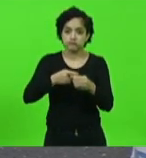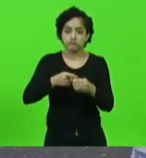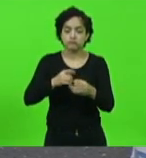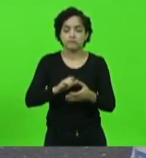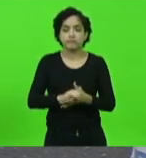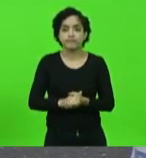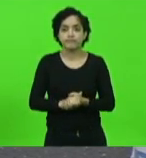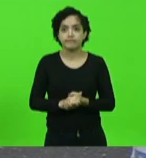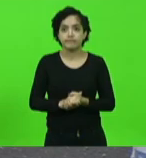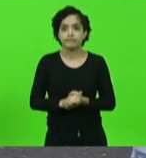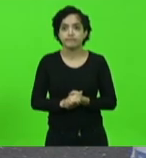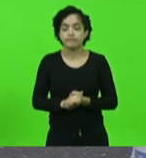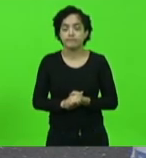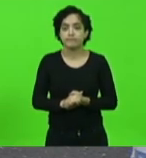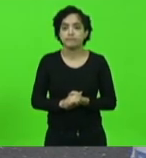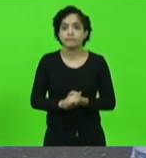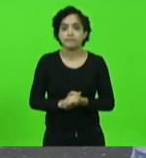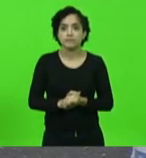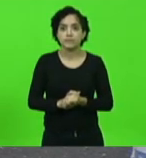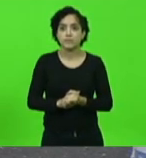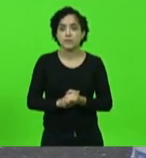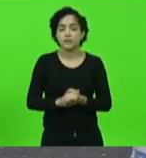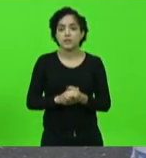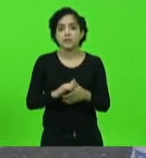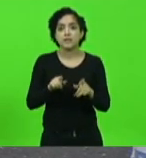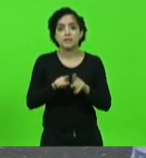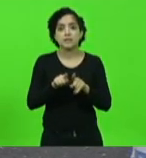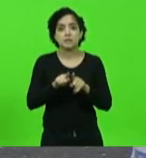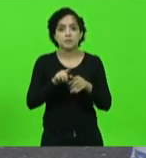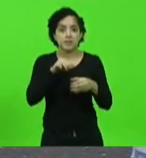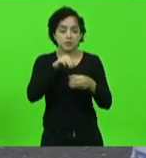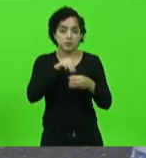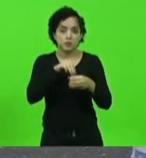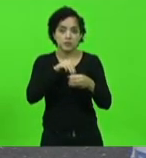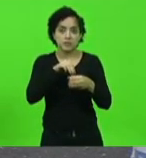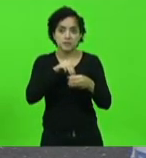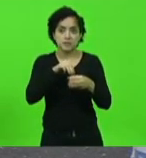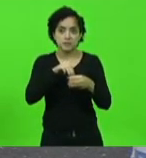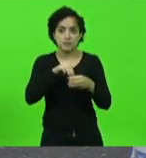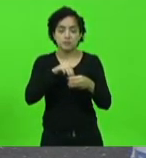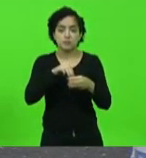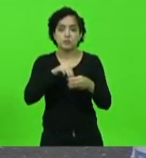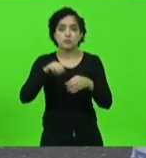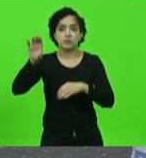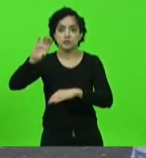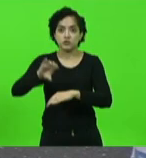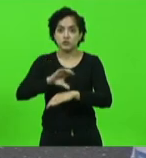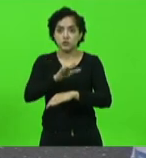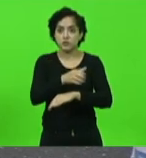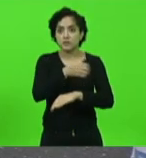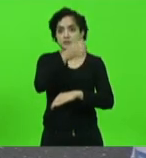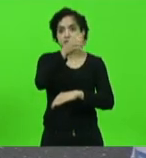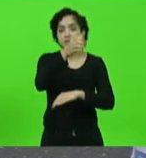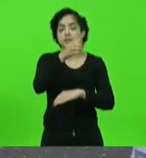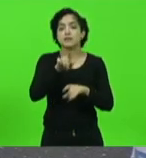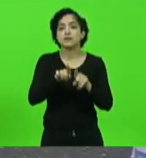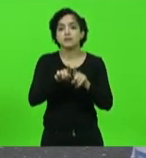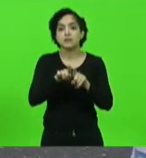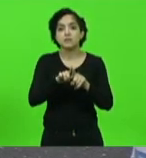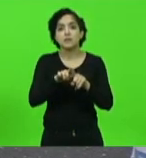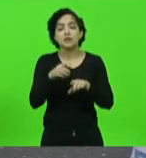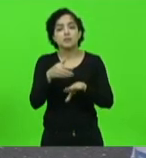ao final no município de Dionísio Serqueira com a participação também